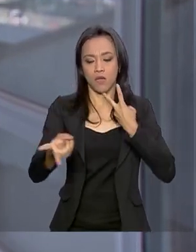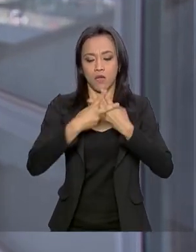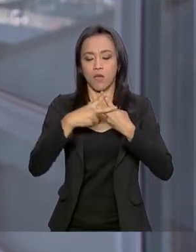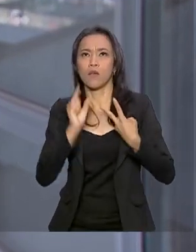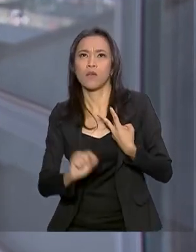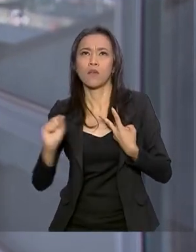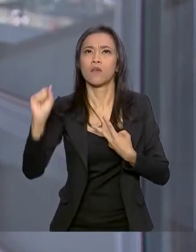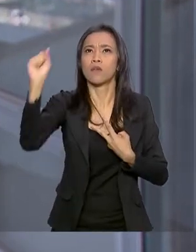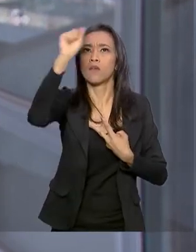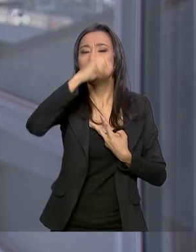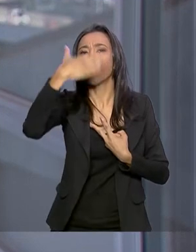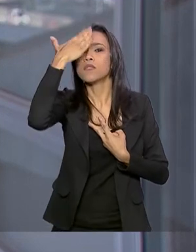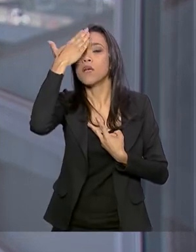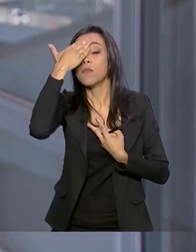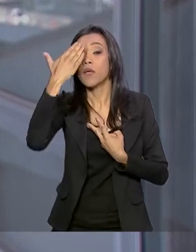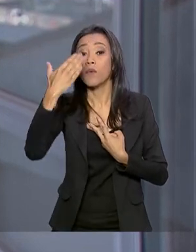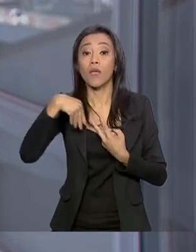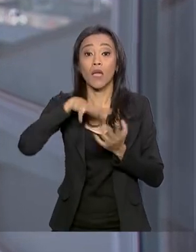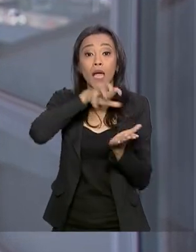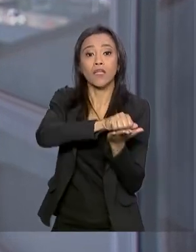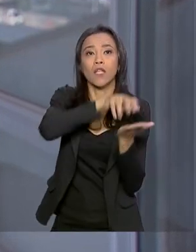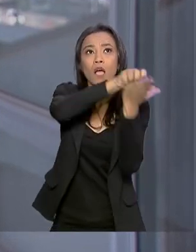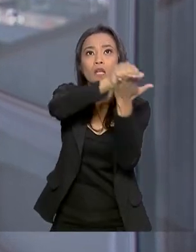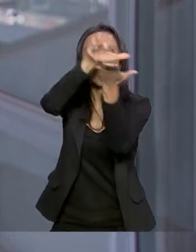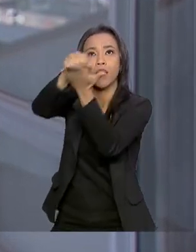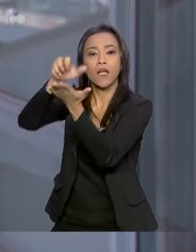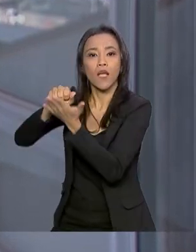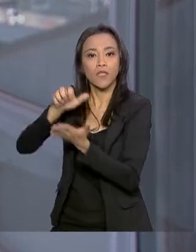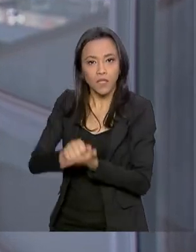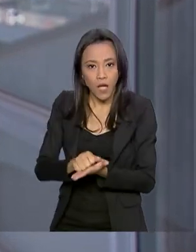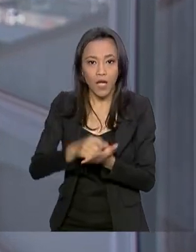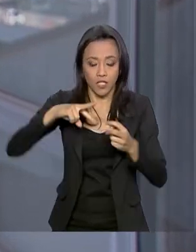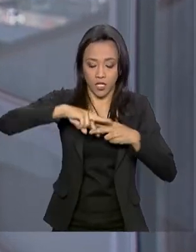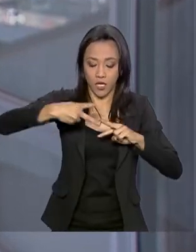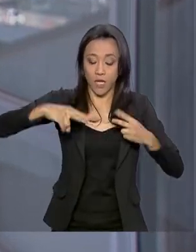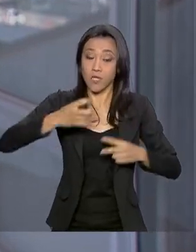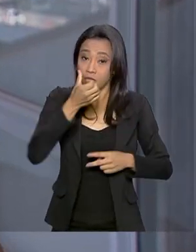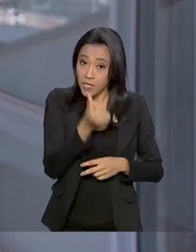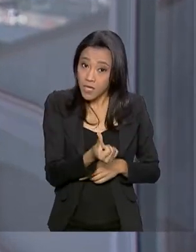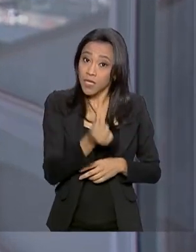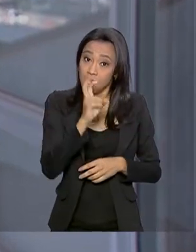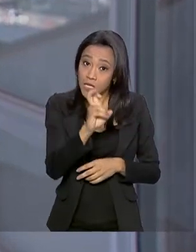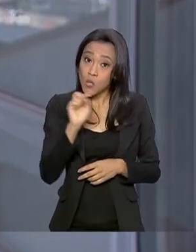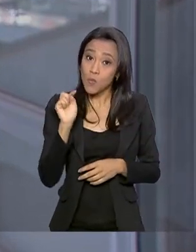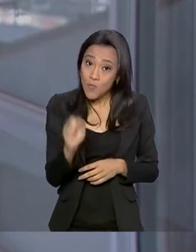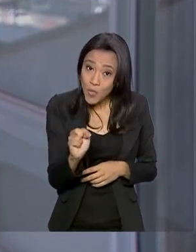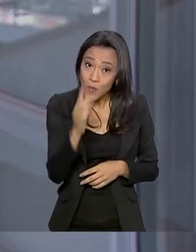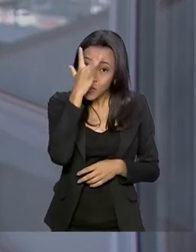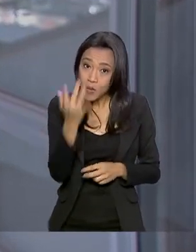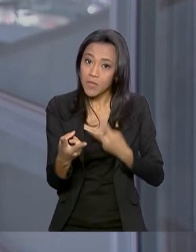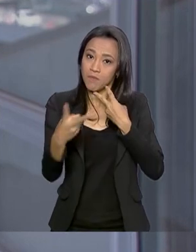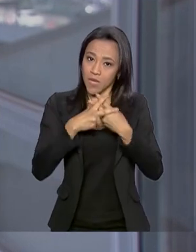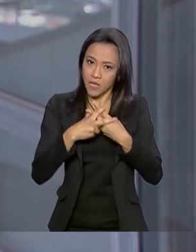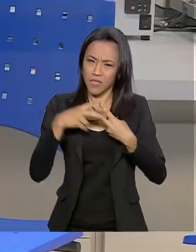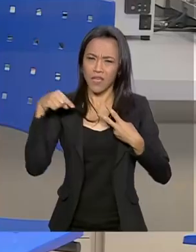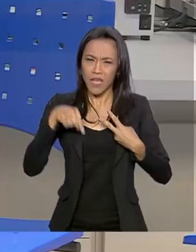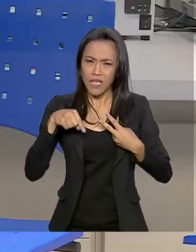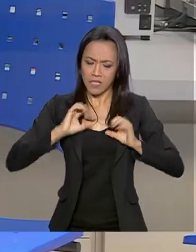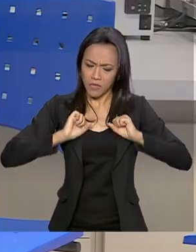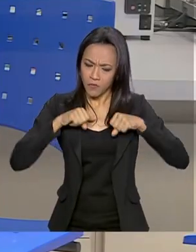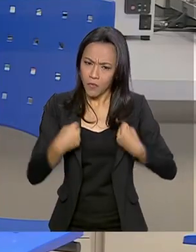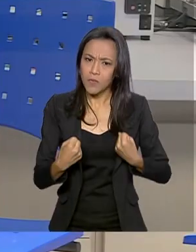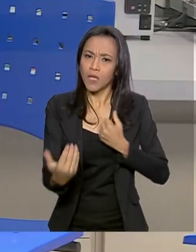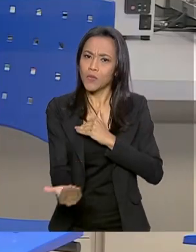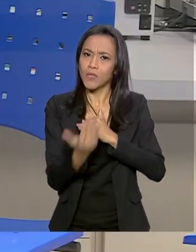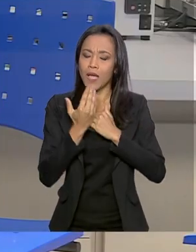de cadastrar as informações genéticas de 65 mil presos até o fim do ano. E aí todo esse esforço tem permitido o esclarecimento